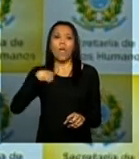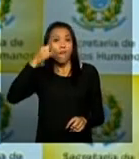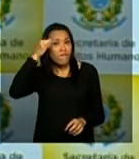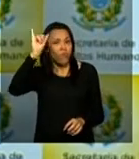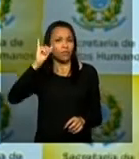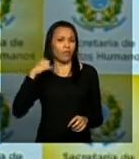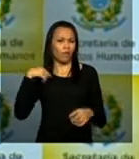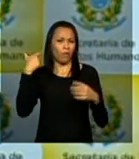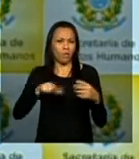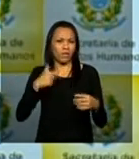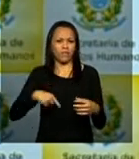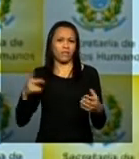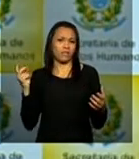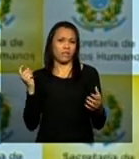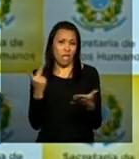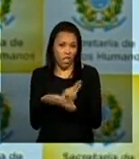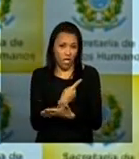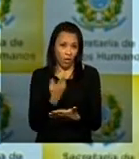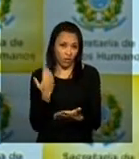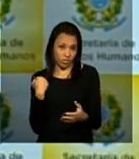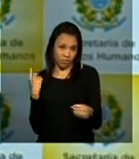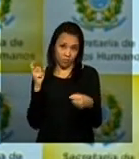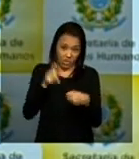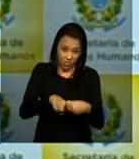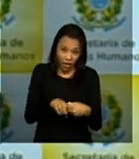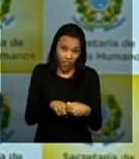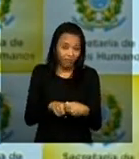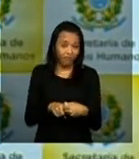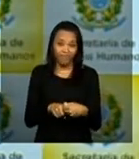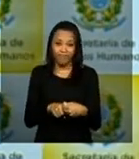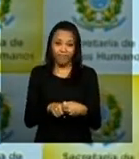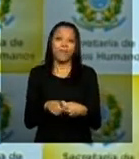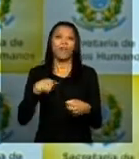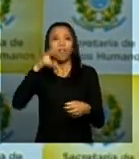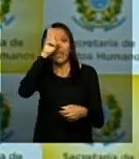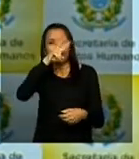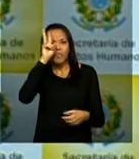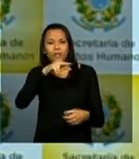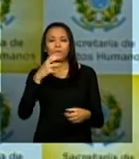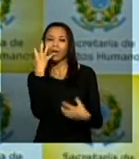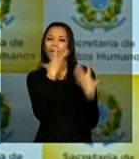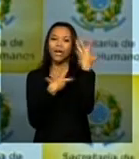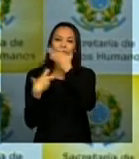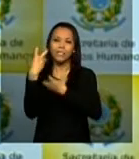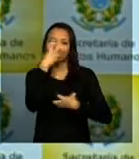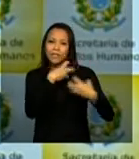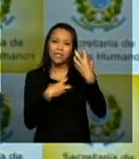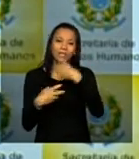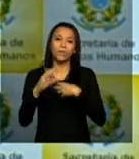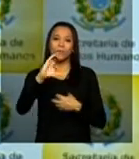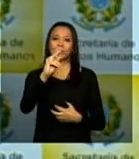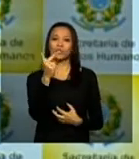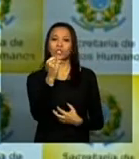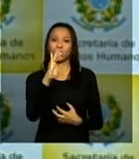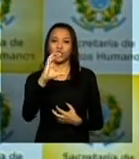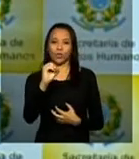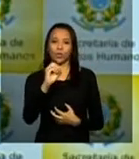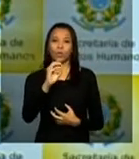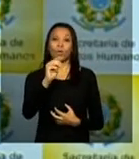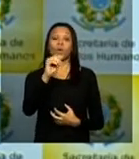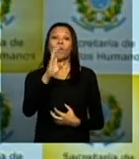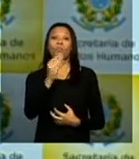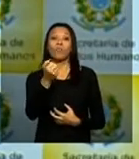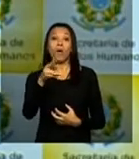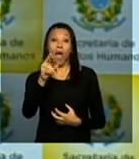repetição de erros do passado lembrando a canção vai passar do chico buarque é fundamental para a